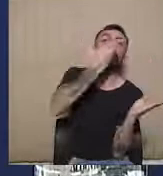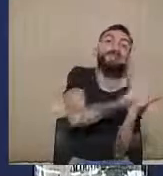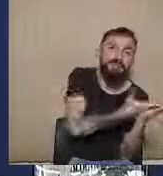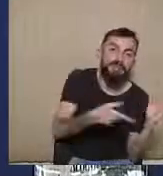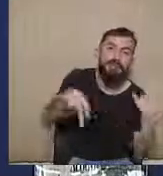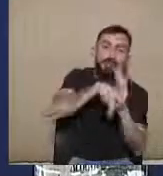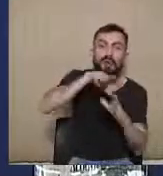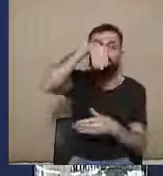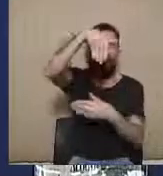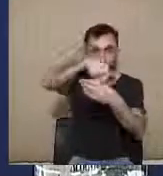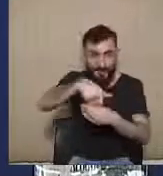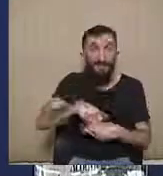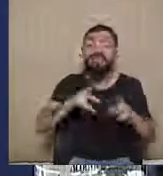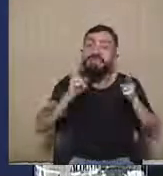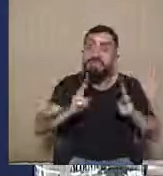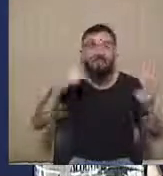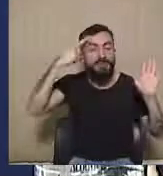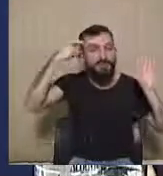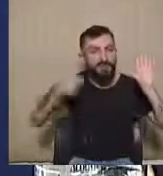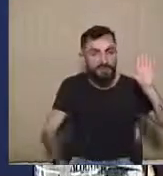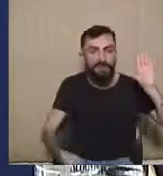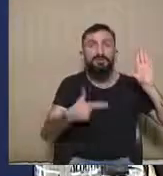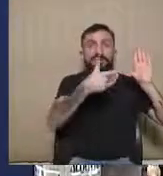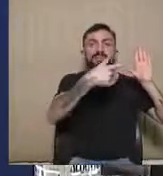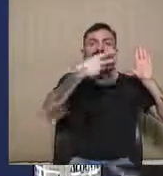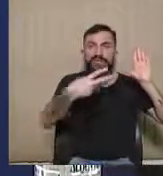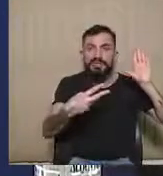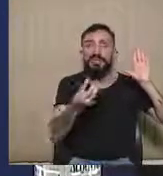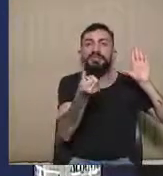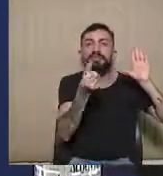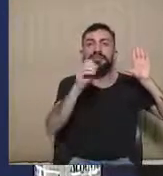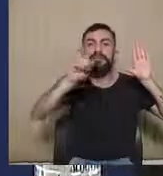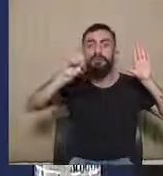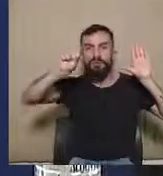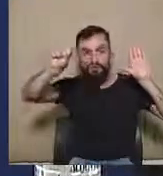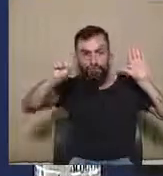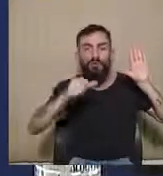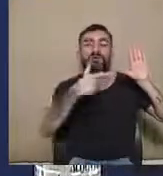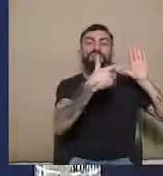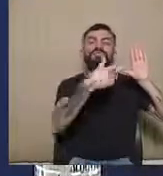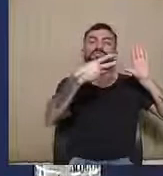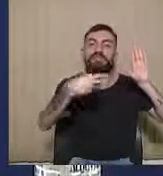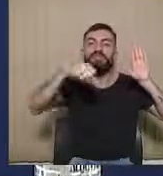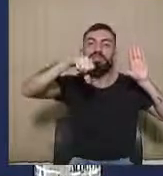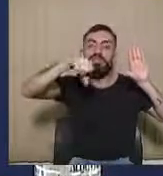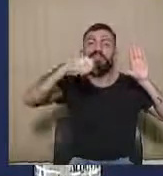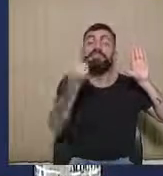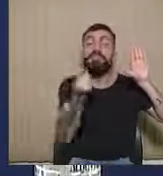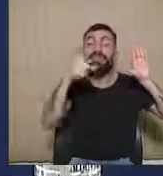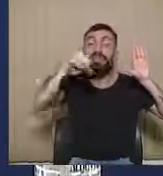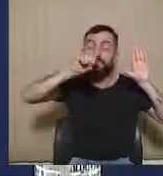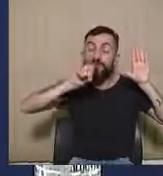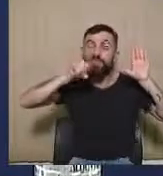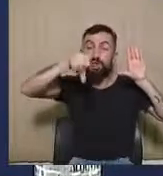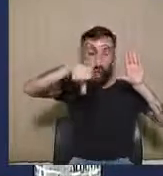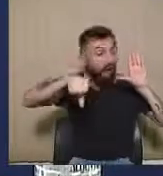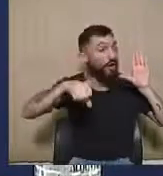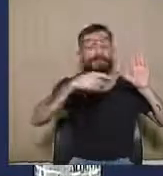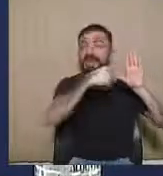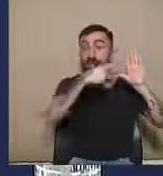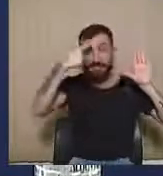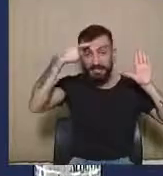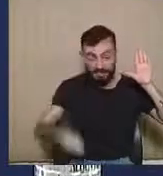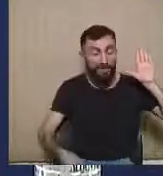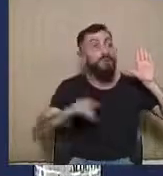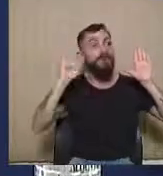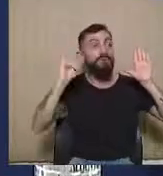tenham sempre em mão a resolução 23.608, 23.609, porque é de suma importância a gente que vai